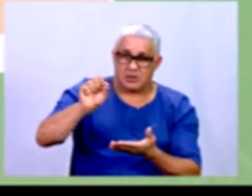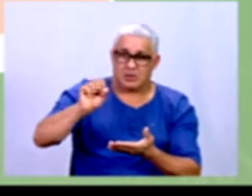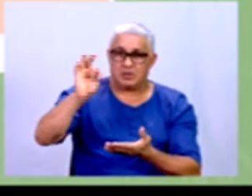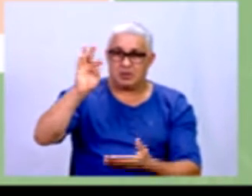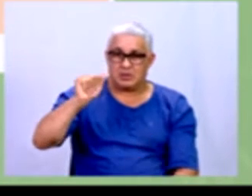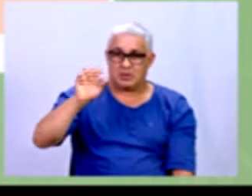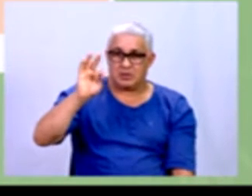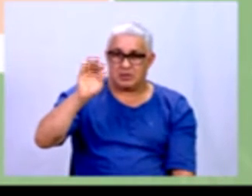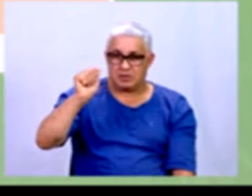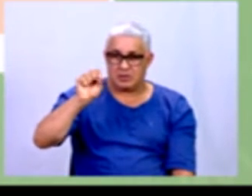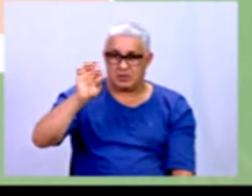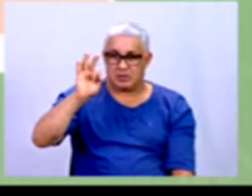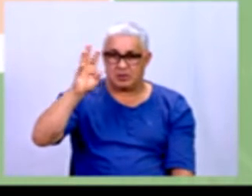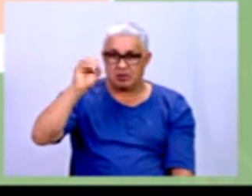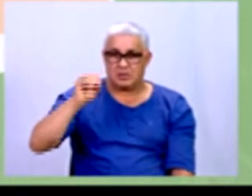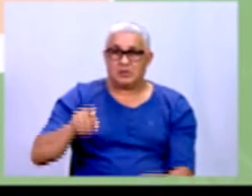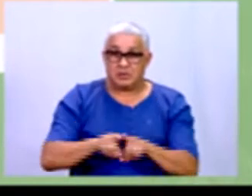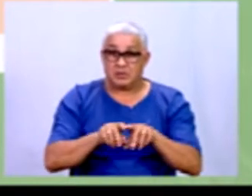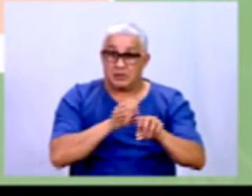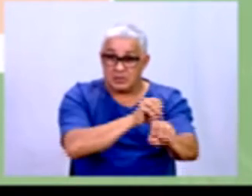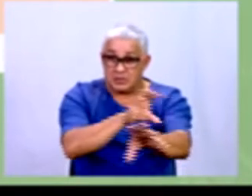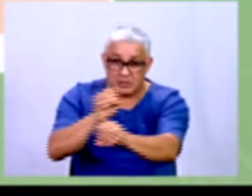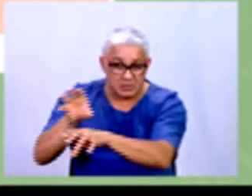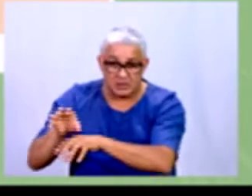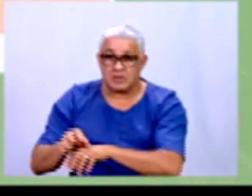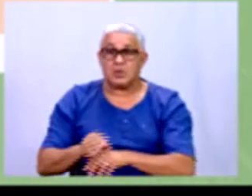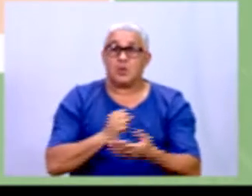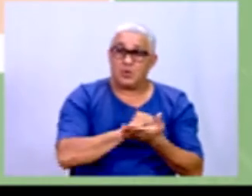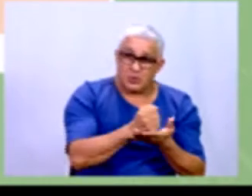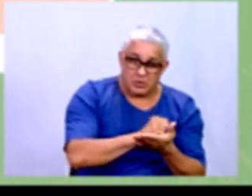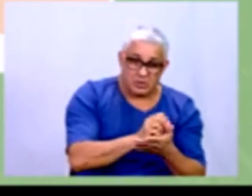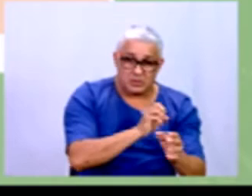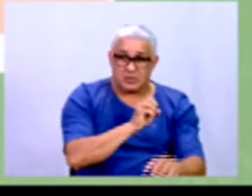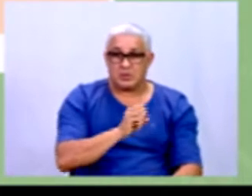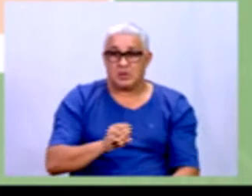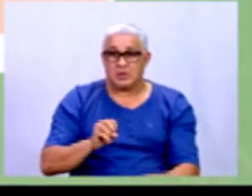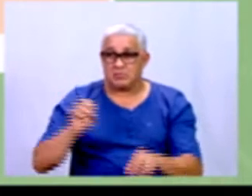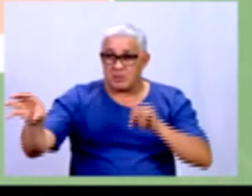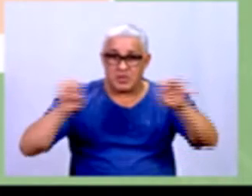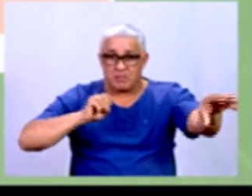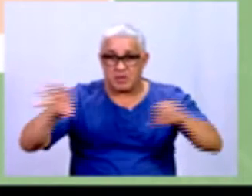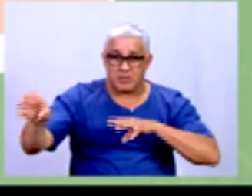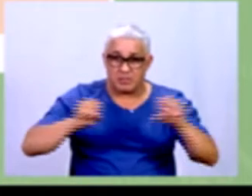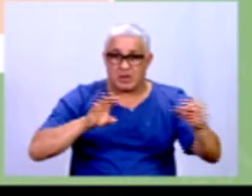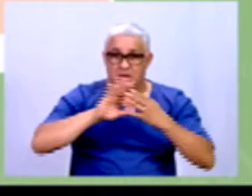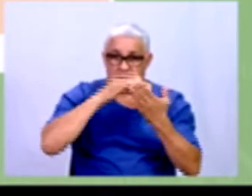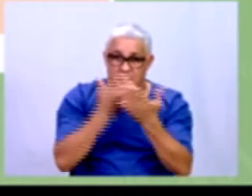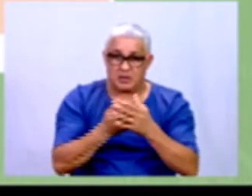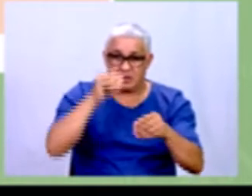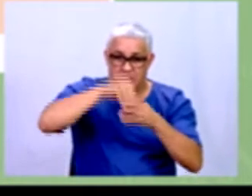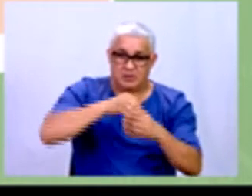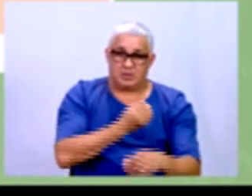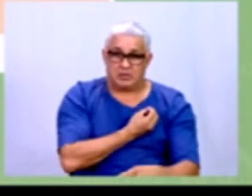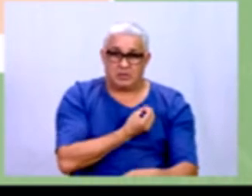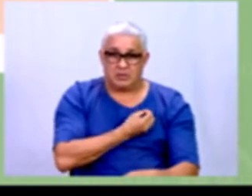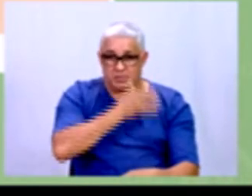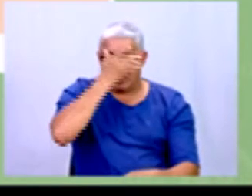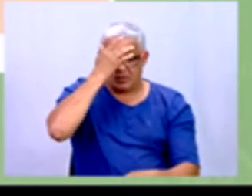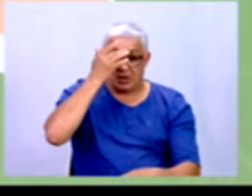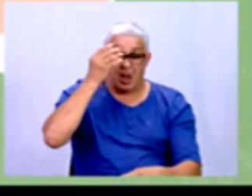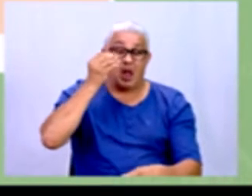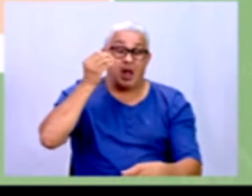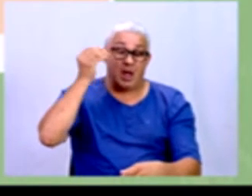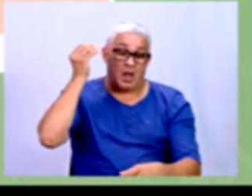Educação, controle de evasão escolar. Estudo para verificar o percentual de alunos desistentes em